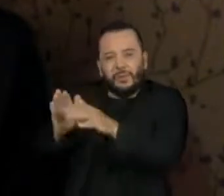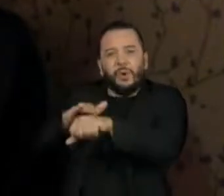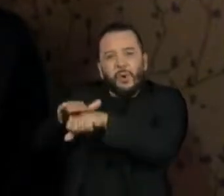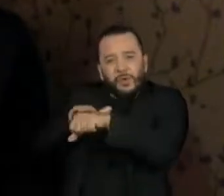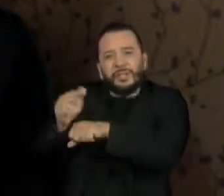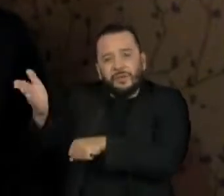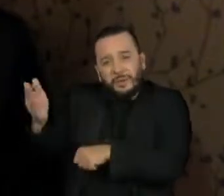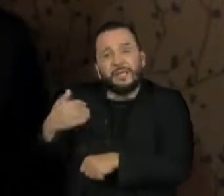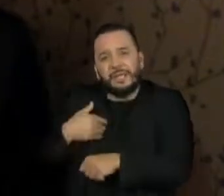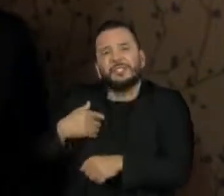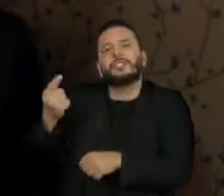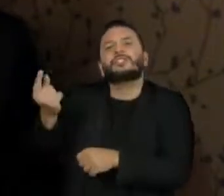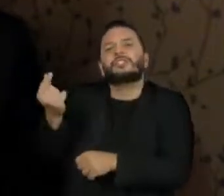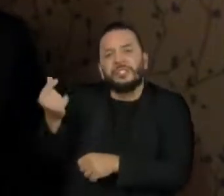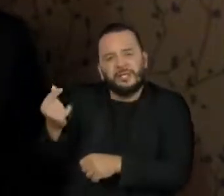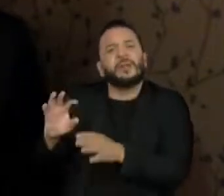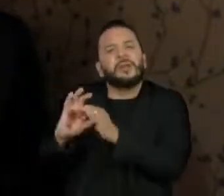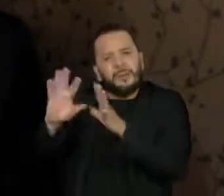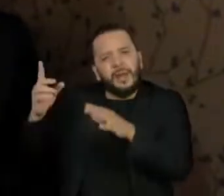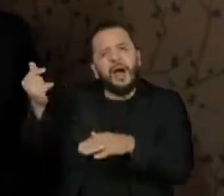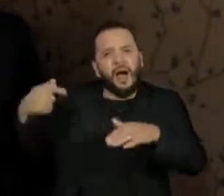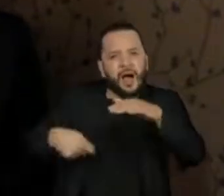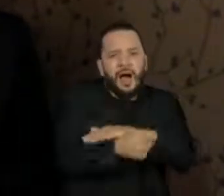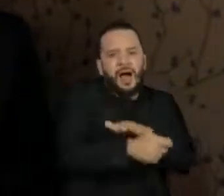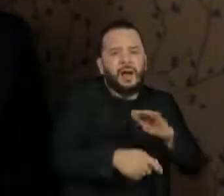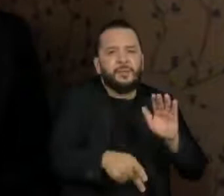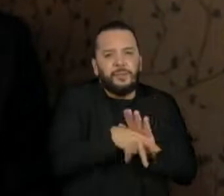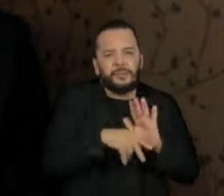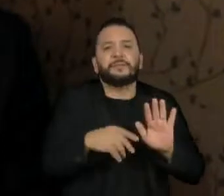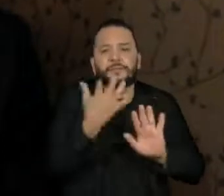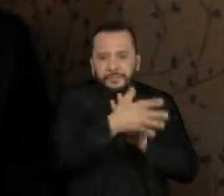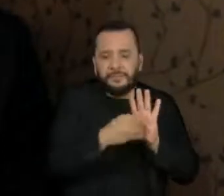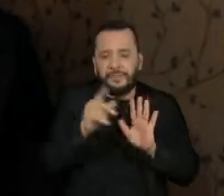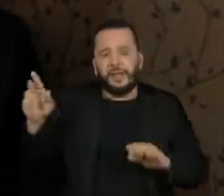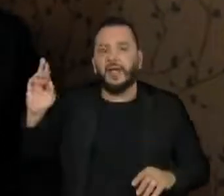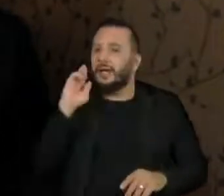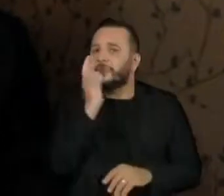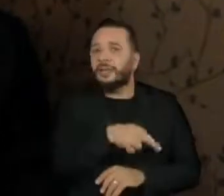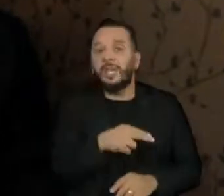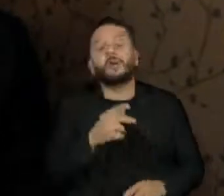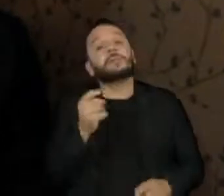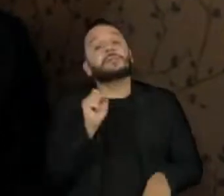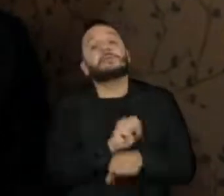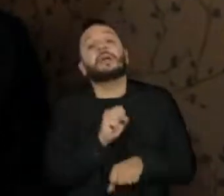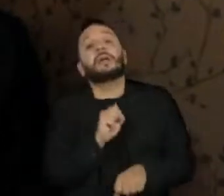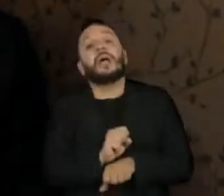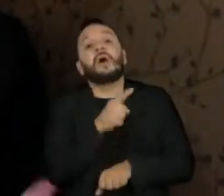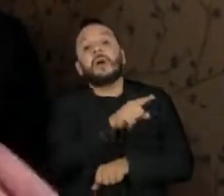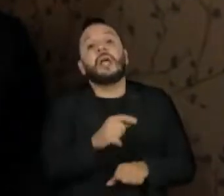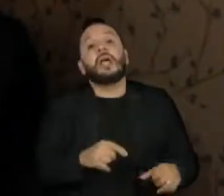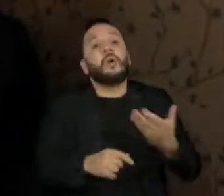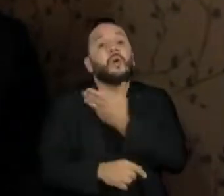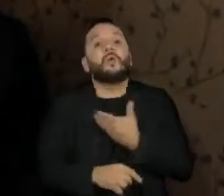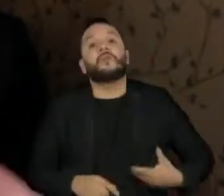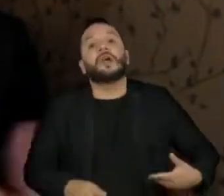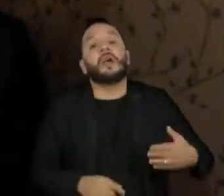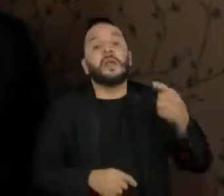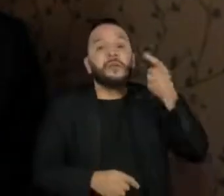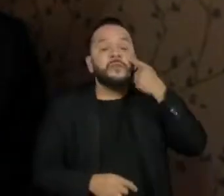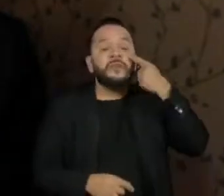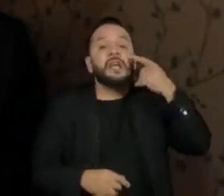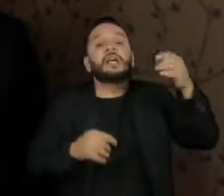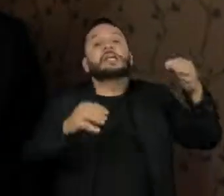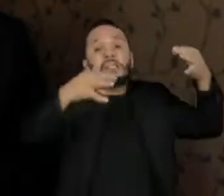que liberasse novamente os recursos do fundo Amazônia e ele respondeu. Só quando o governo der demonstrações efetivas